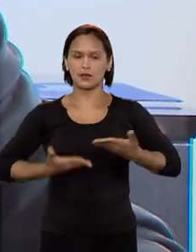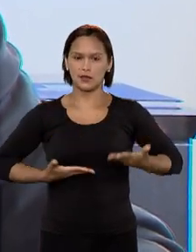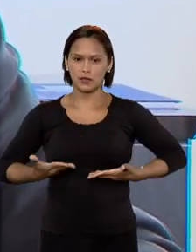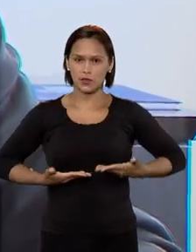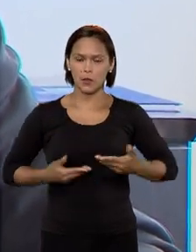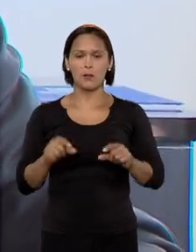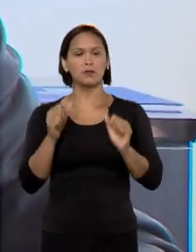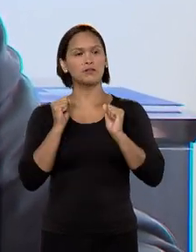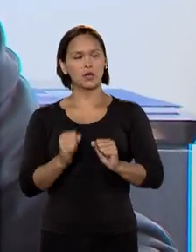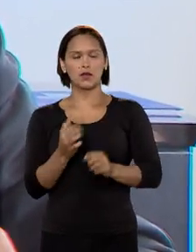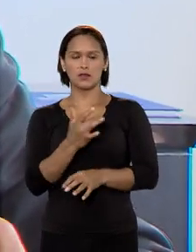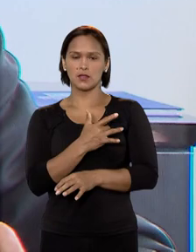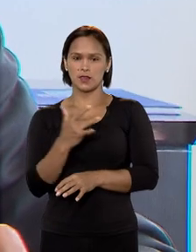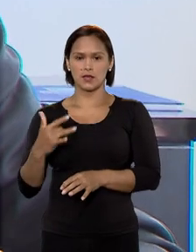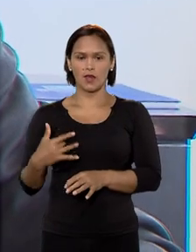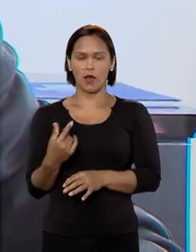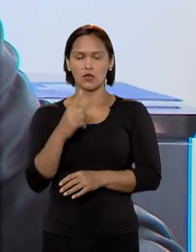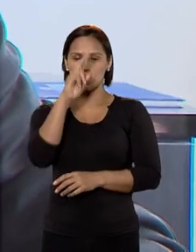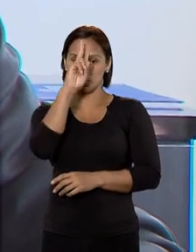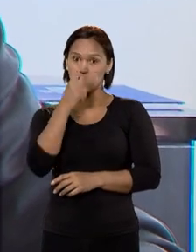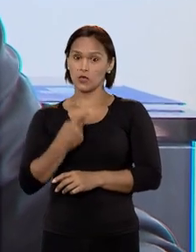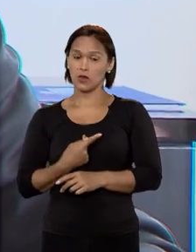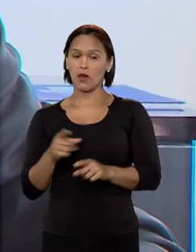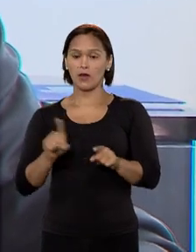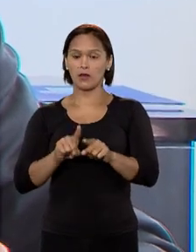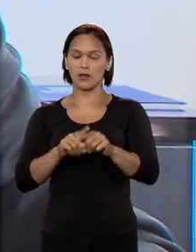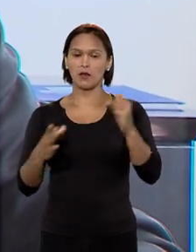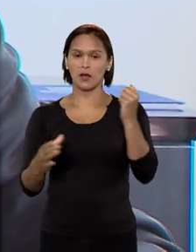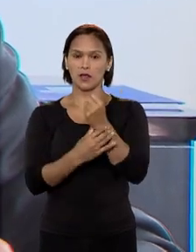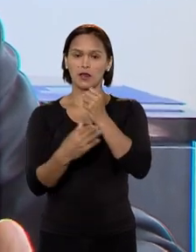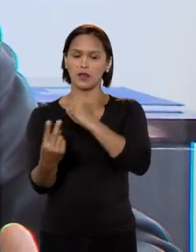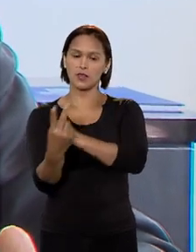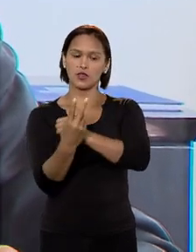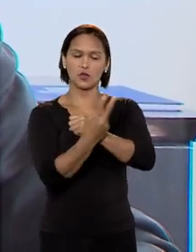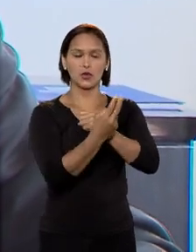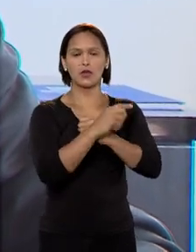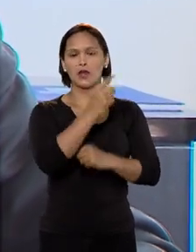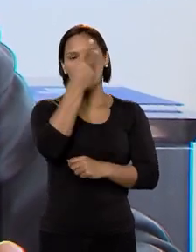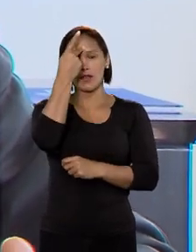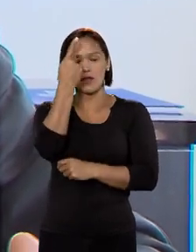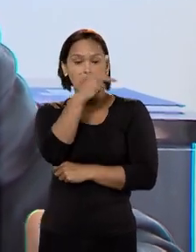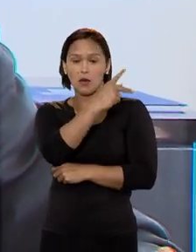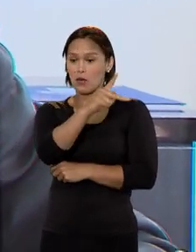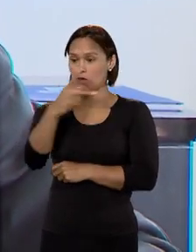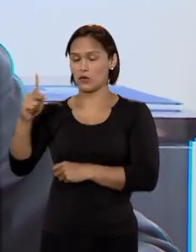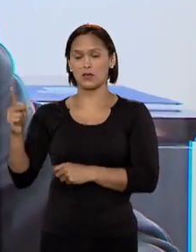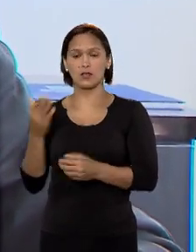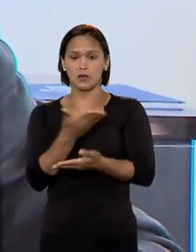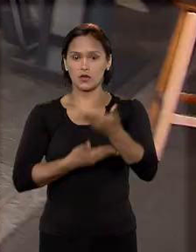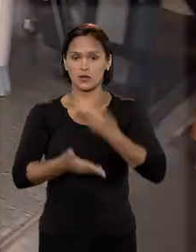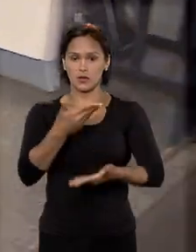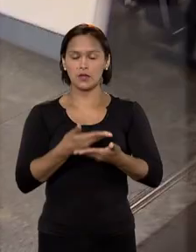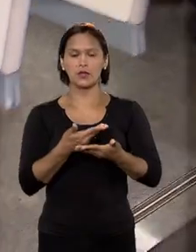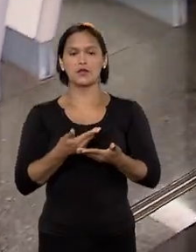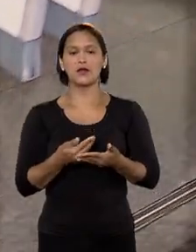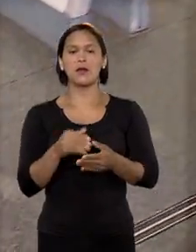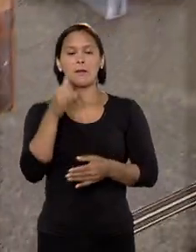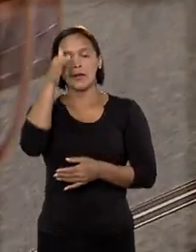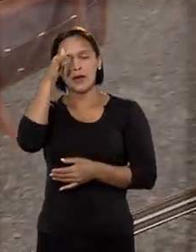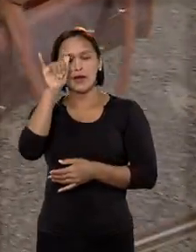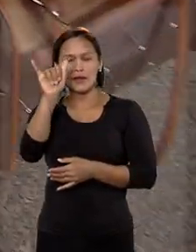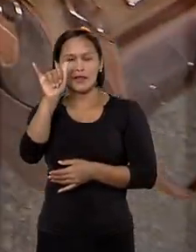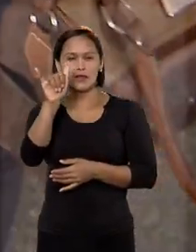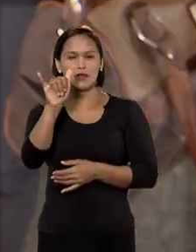Seja na área da saúde pessoal, seja na garantia da saúde como proteção a outras pessoas, para